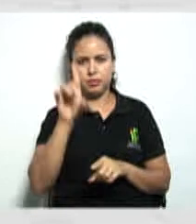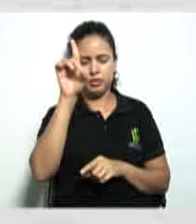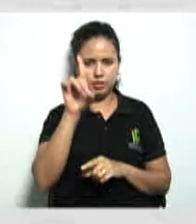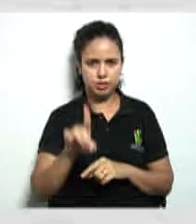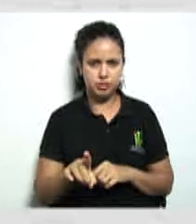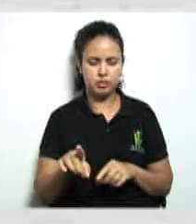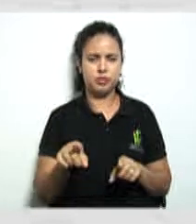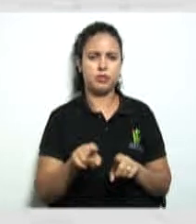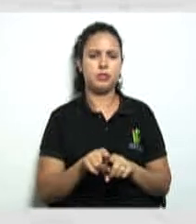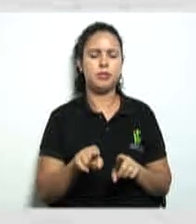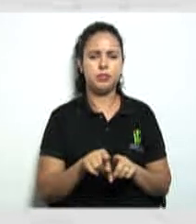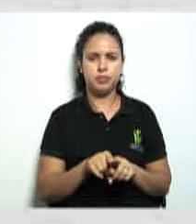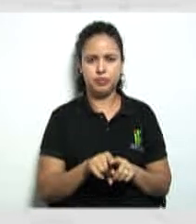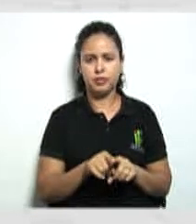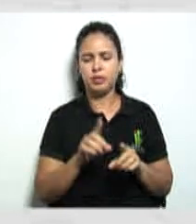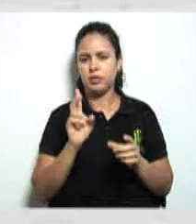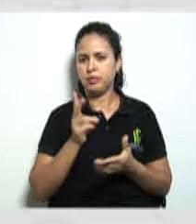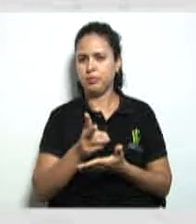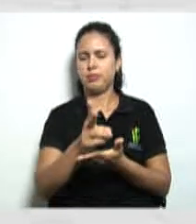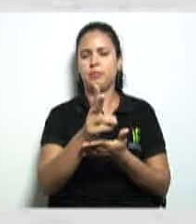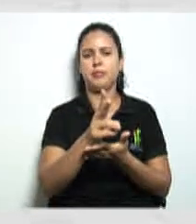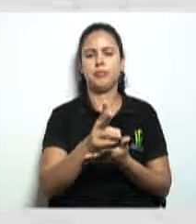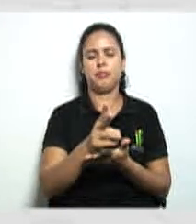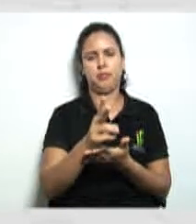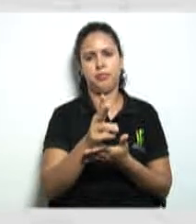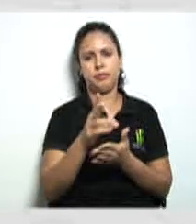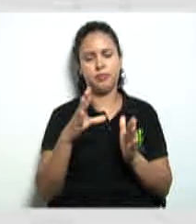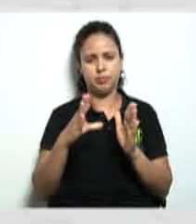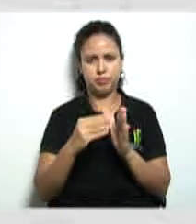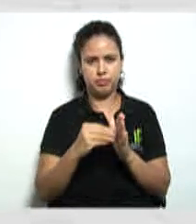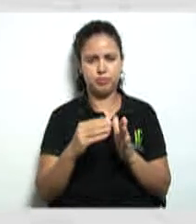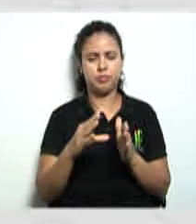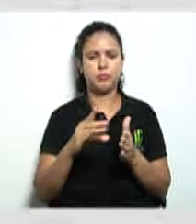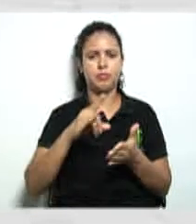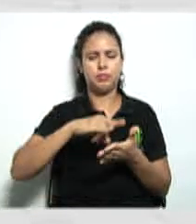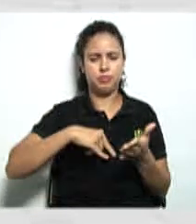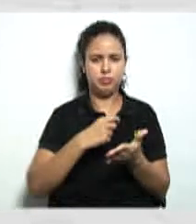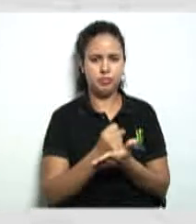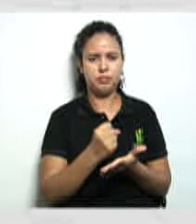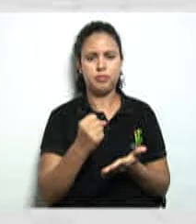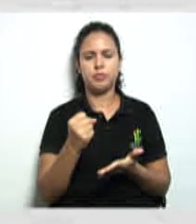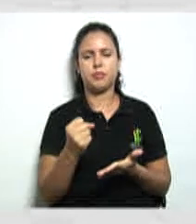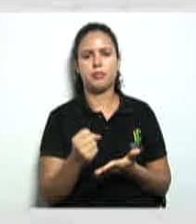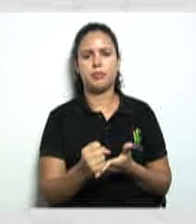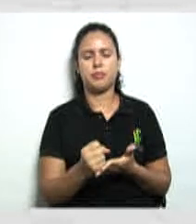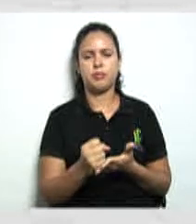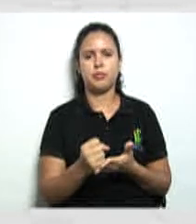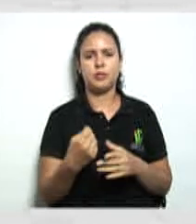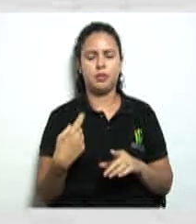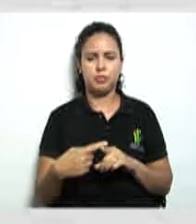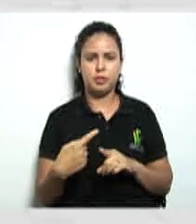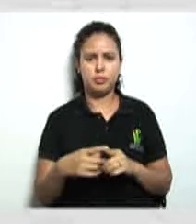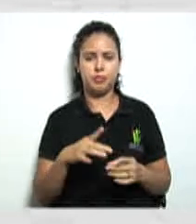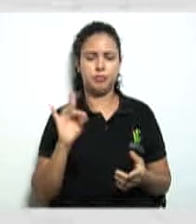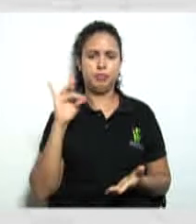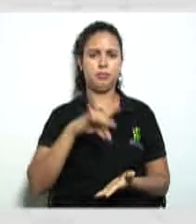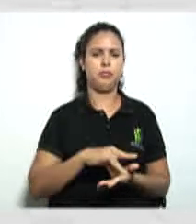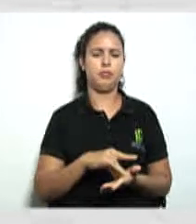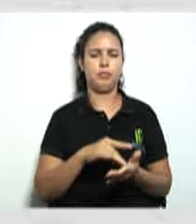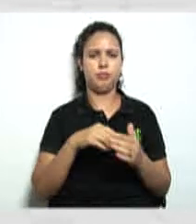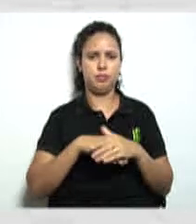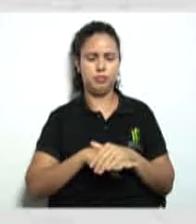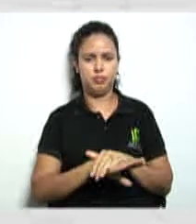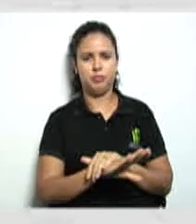também a gente vai levar sempre esses documentos em forma de cópia e faremos a autenticação porque os originais pertencerão aos seus